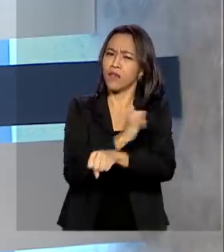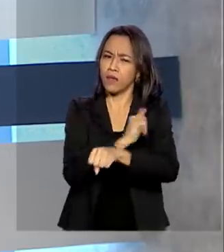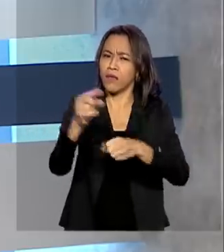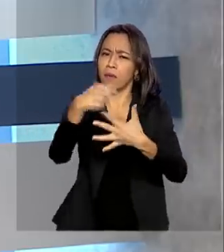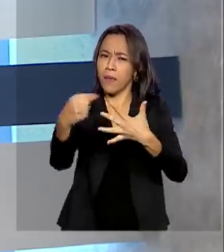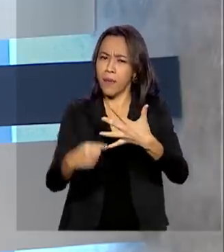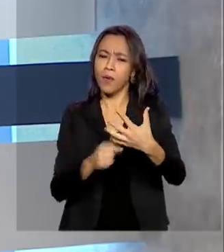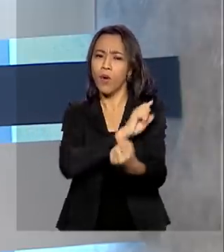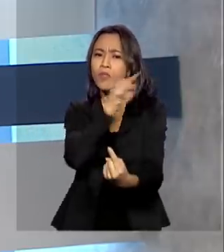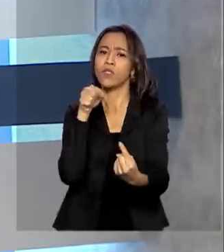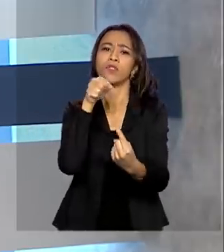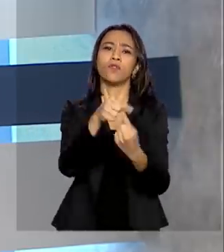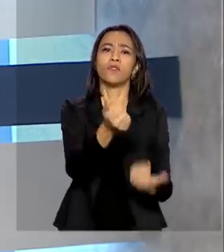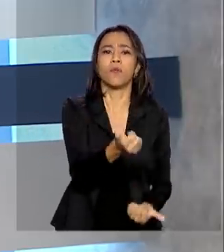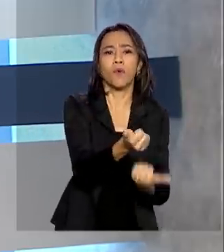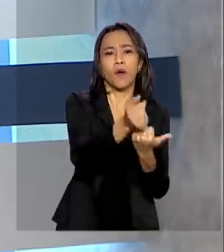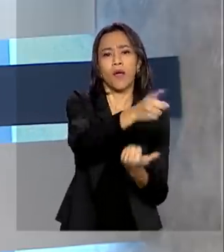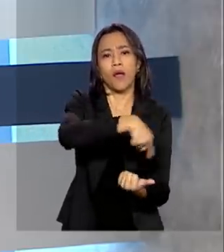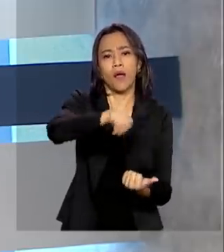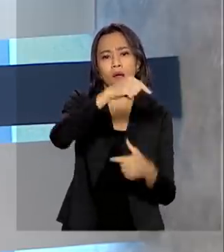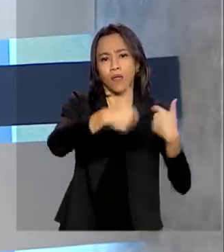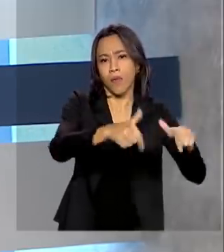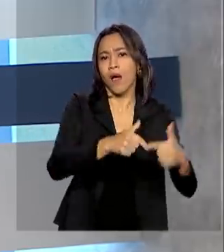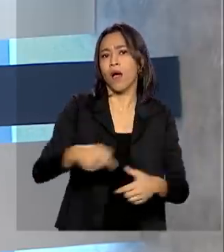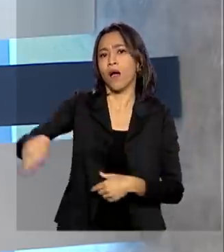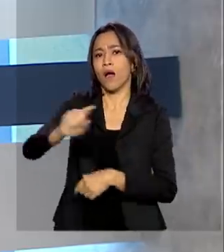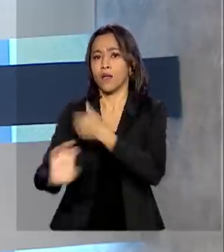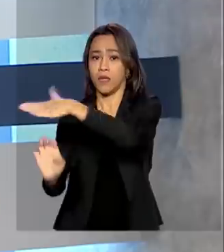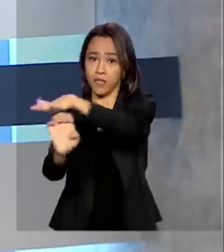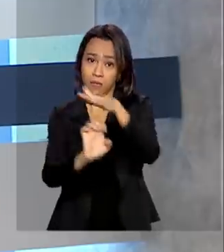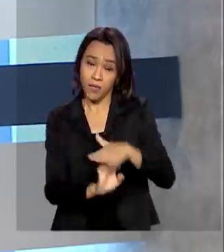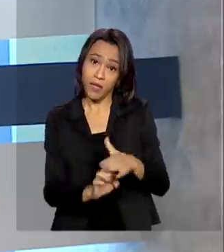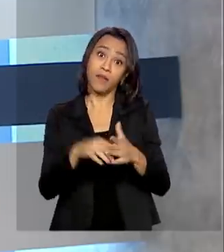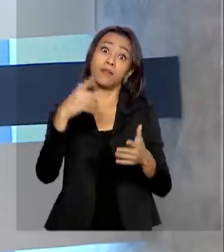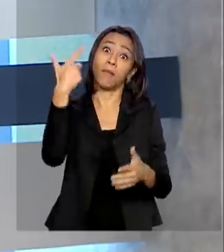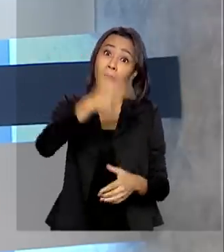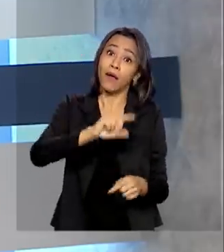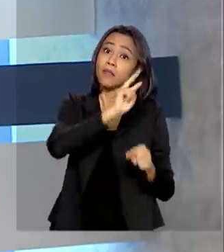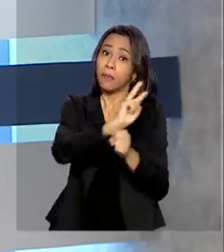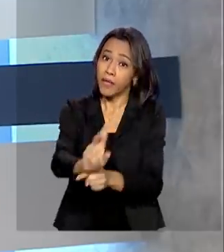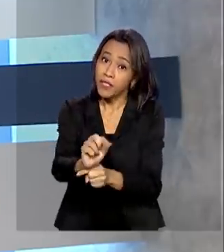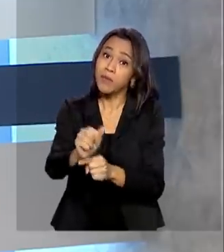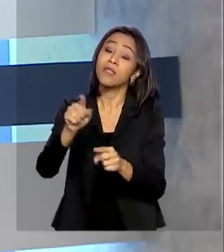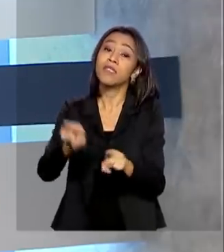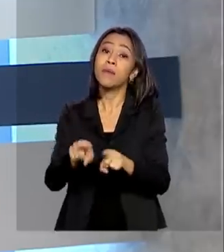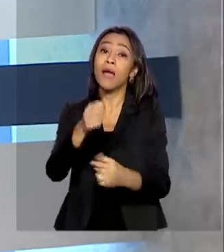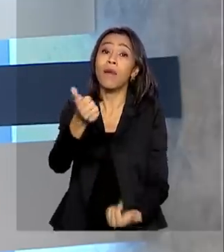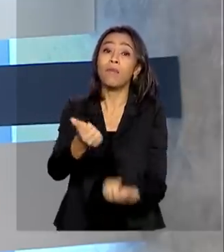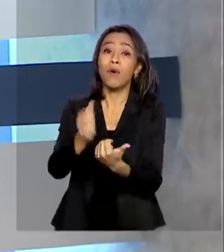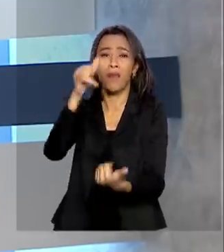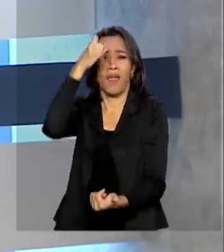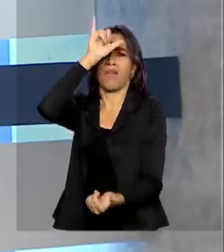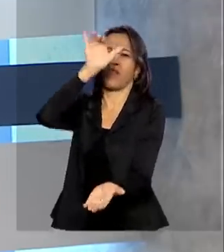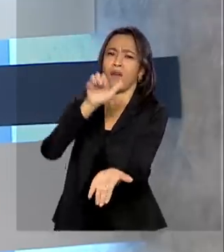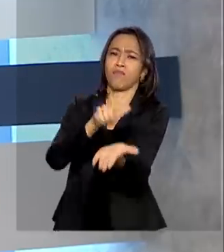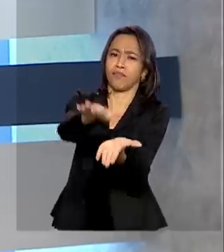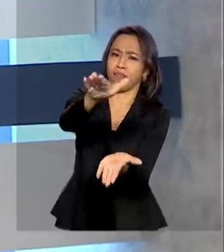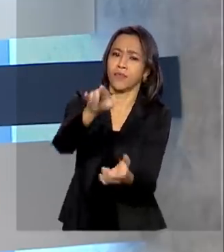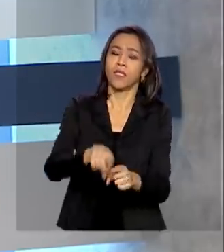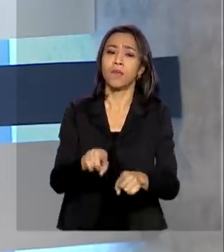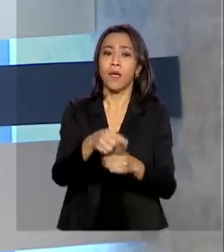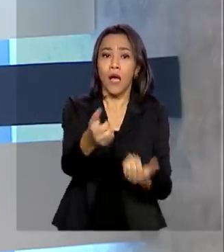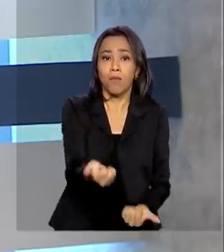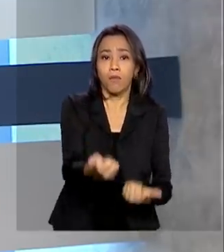trabalhadores e empresários. Mais crédito, apoio para evitar demissões. Outra frente é o fortalecimento do comércio